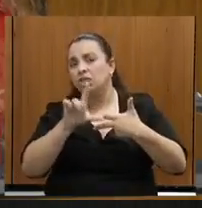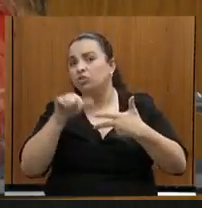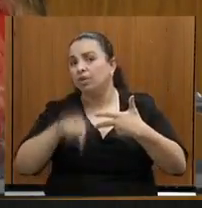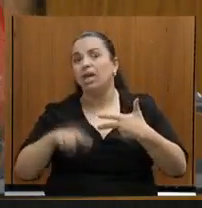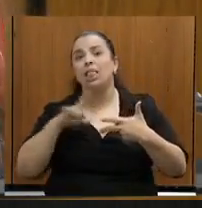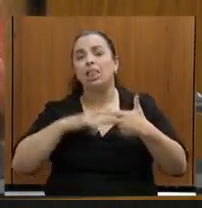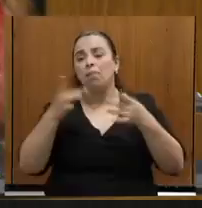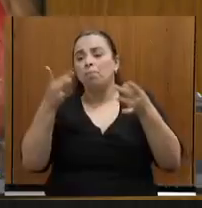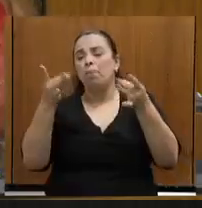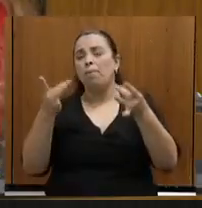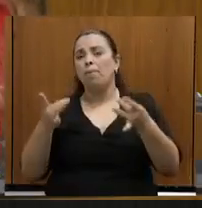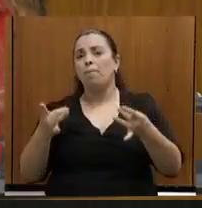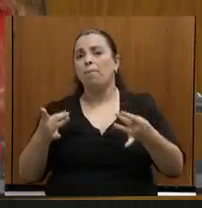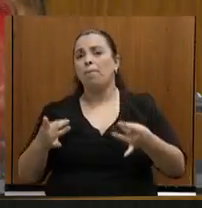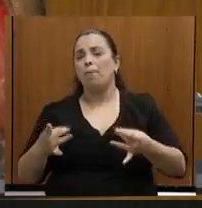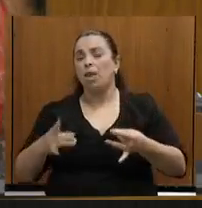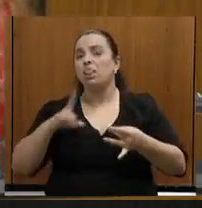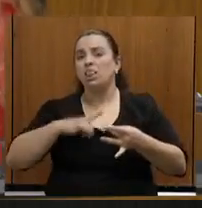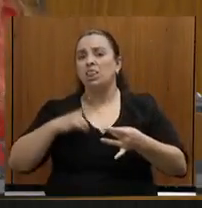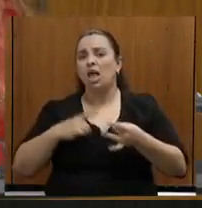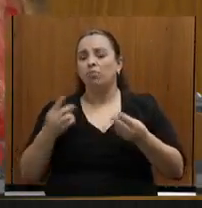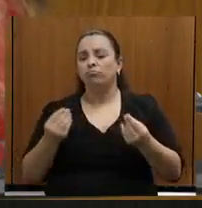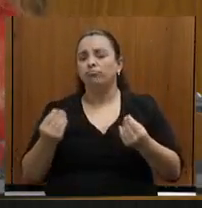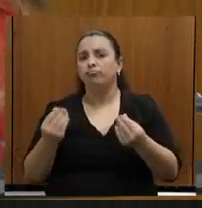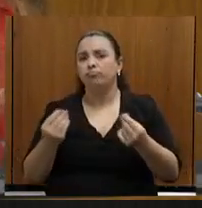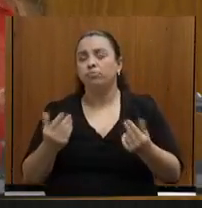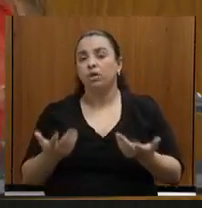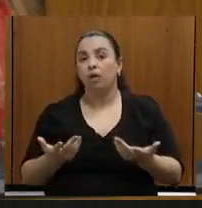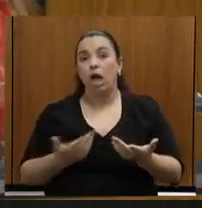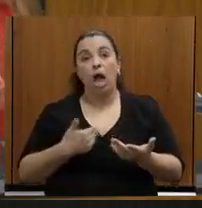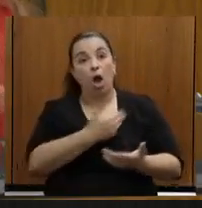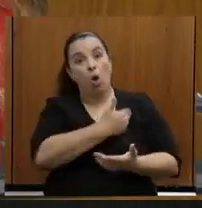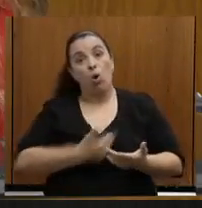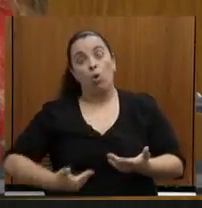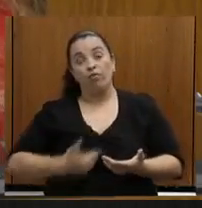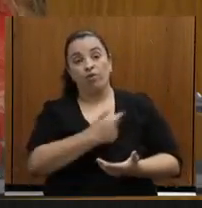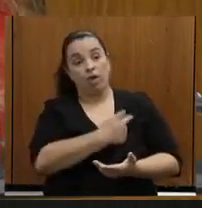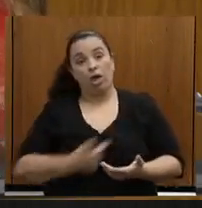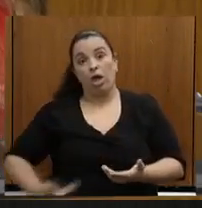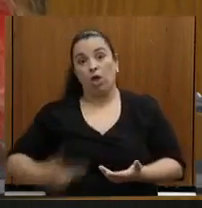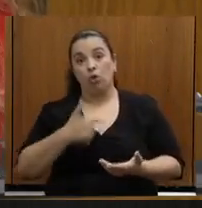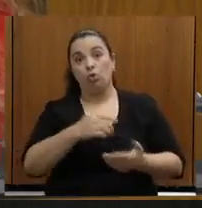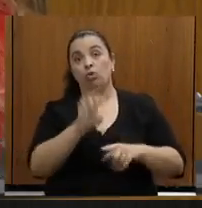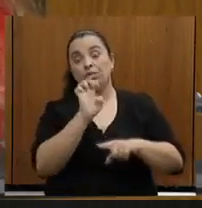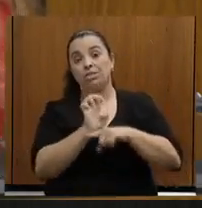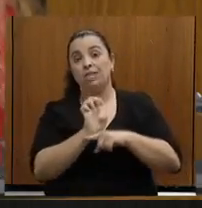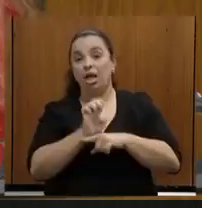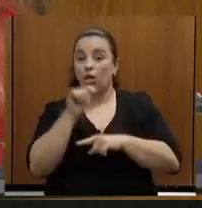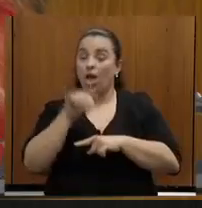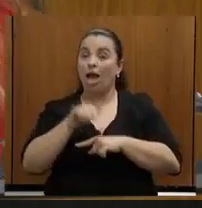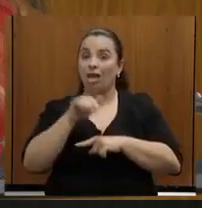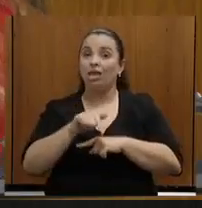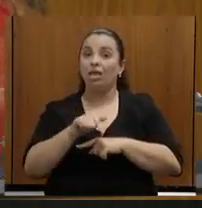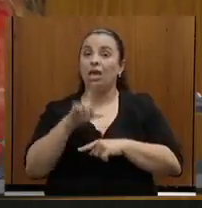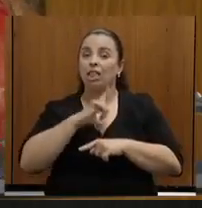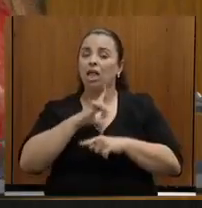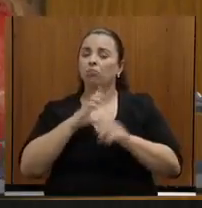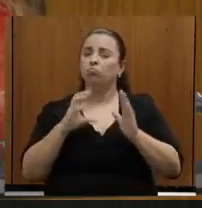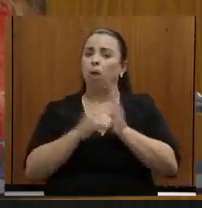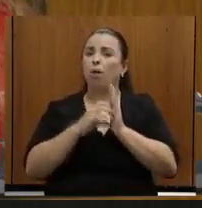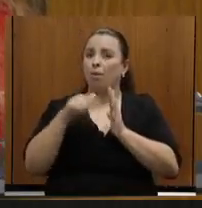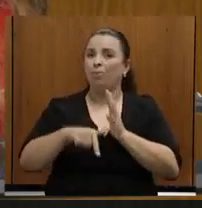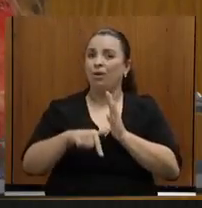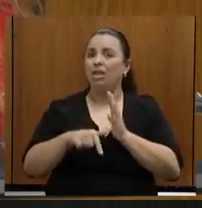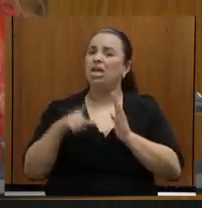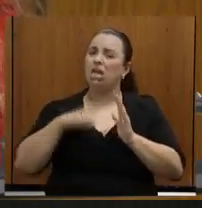especificidades e as suas complexidades. E é o governo do Estado ou a base do governo do Estado aqui na casa que protela muita coisa boa,